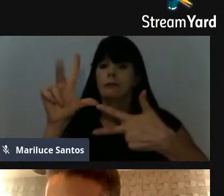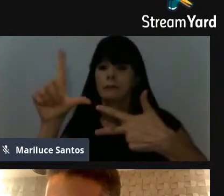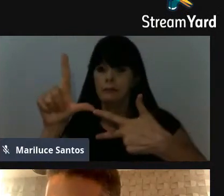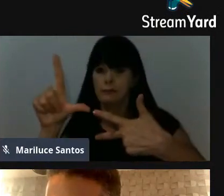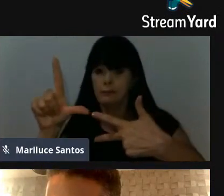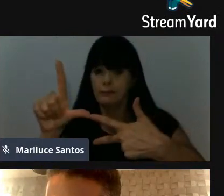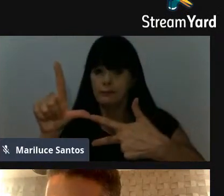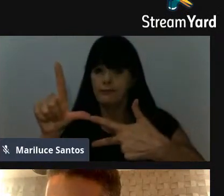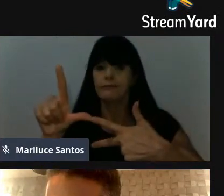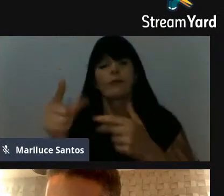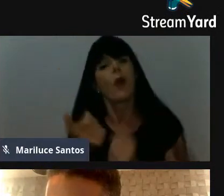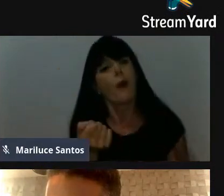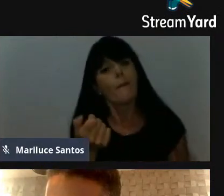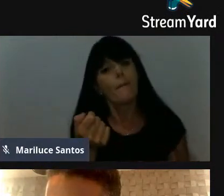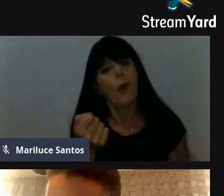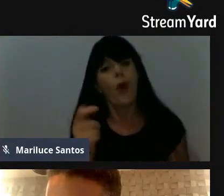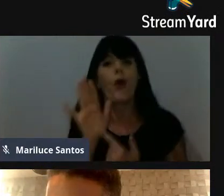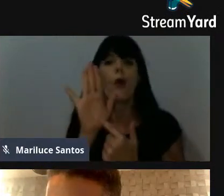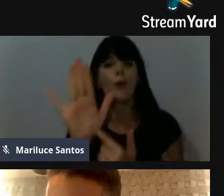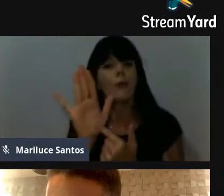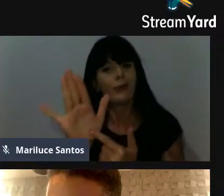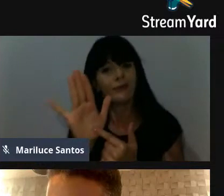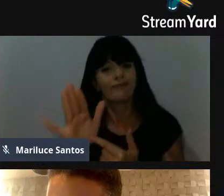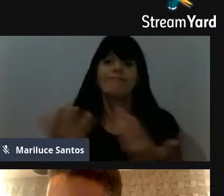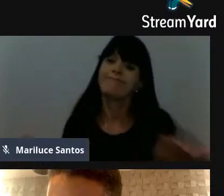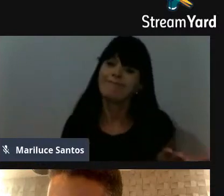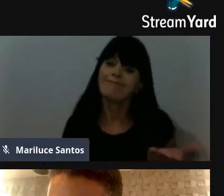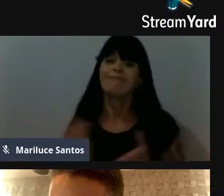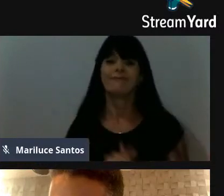pouco da apresentação, enquanto é isso.